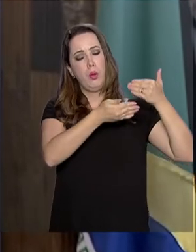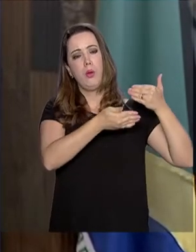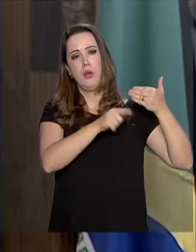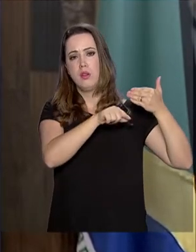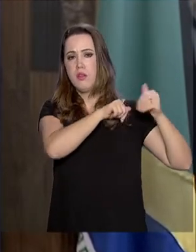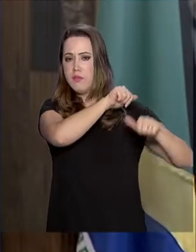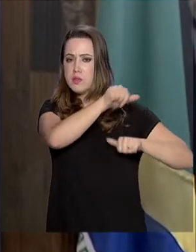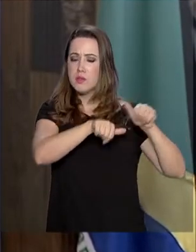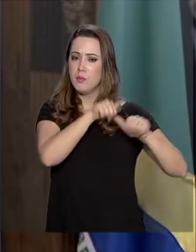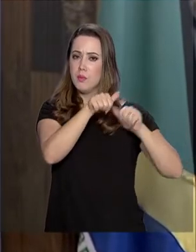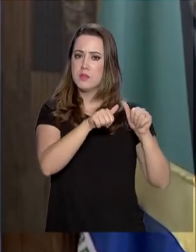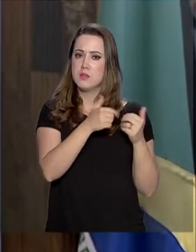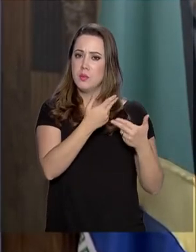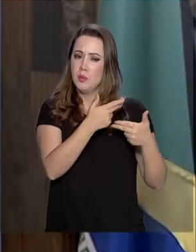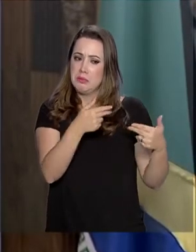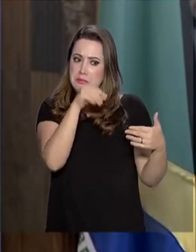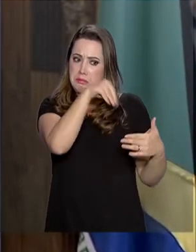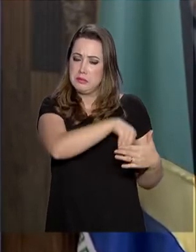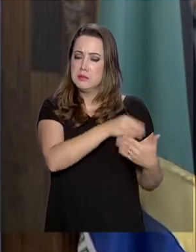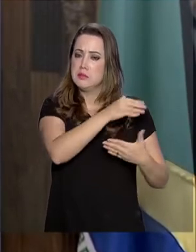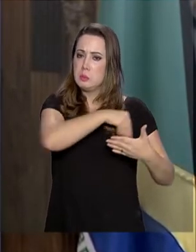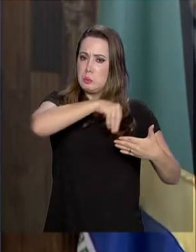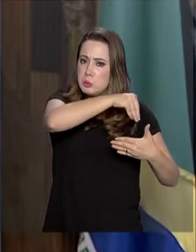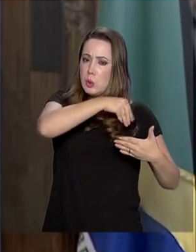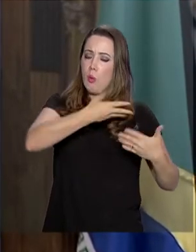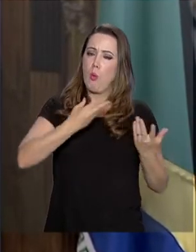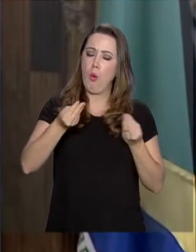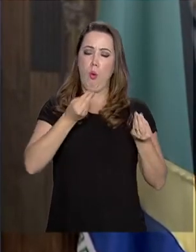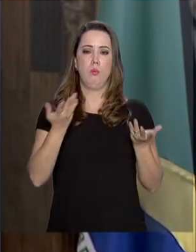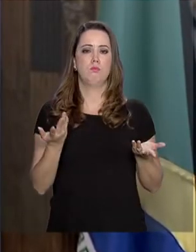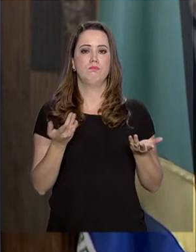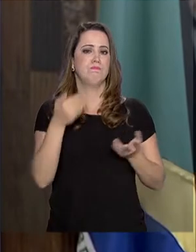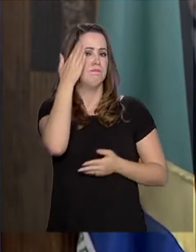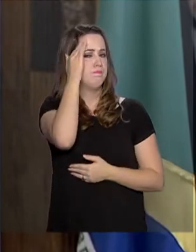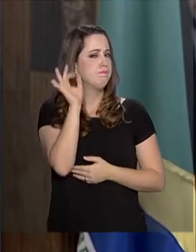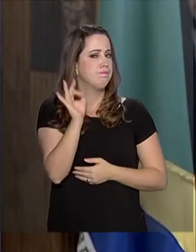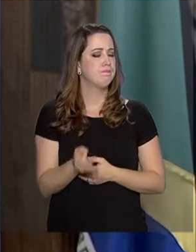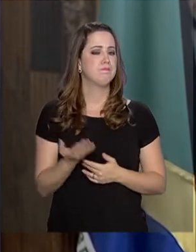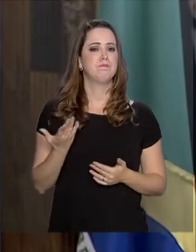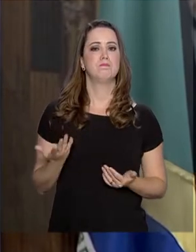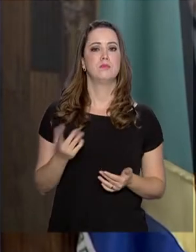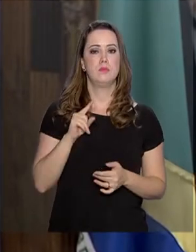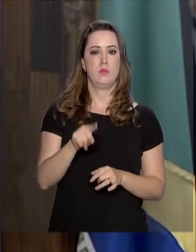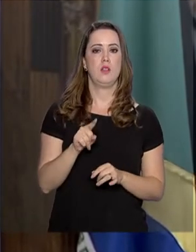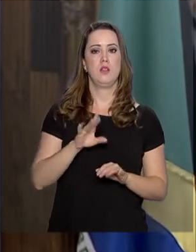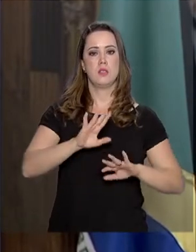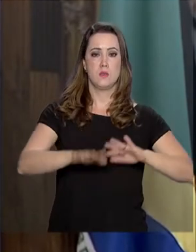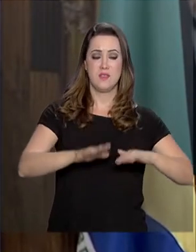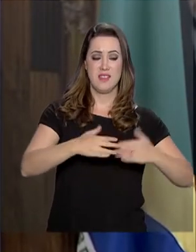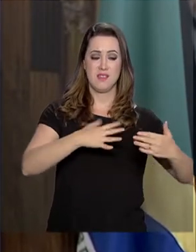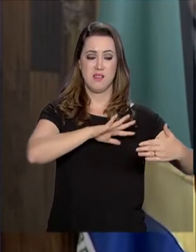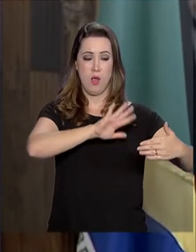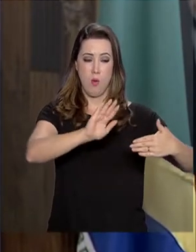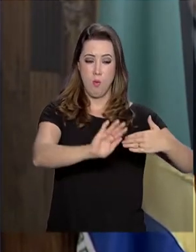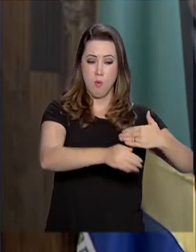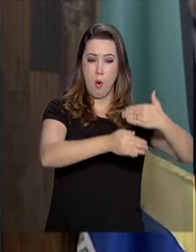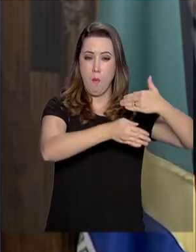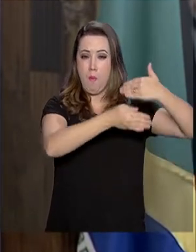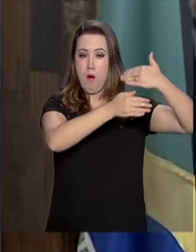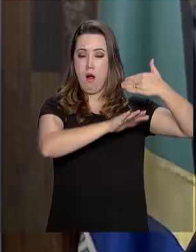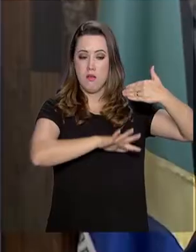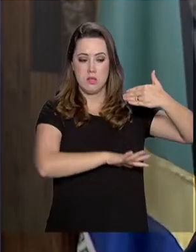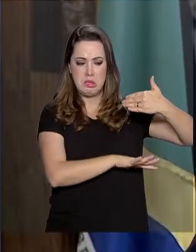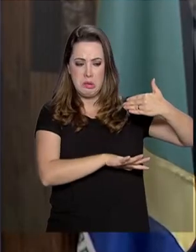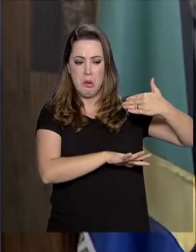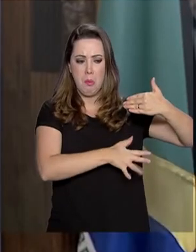mudança na densidade ali, ou seja, é sujeito a movimentações por baixo do barramento, e isso torna ela um pouco mais